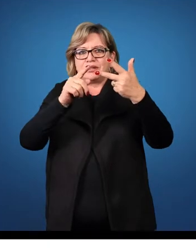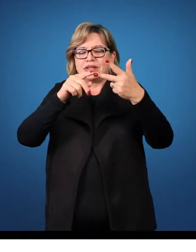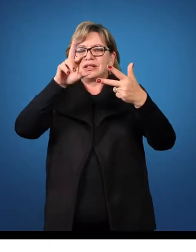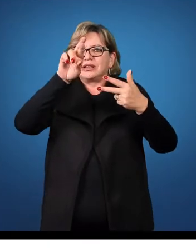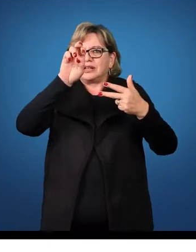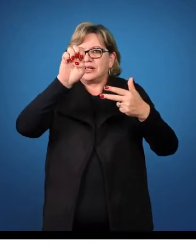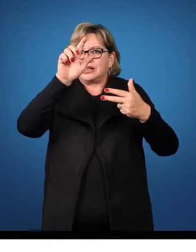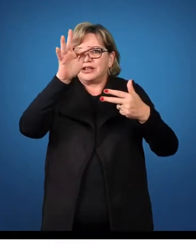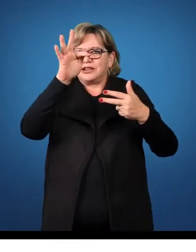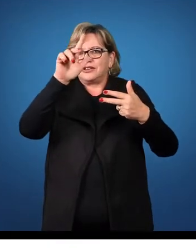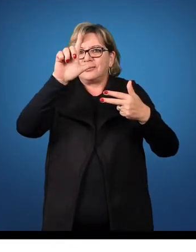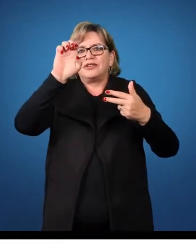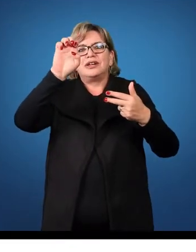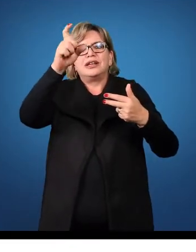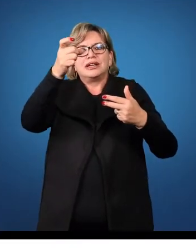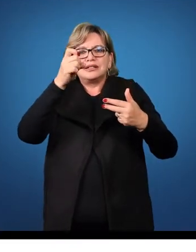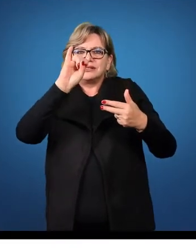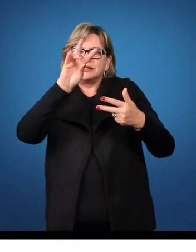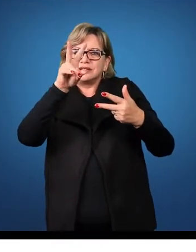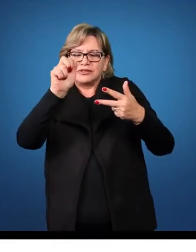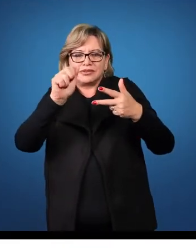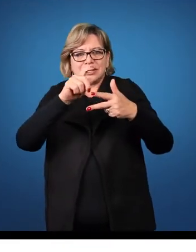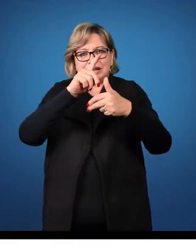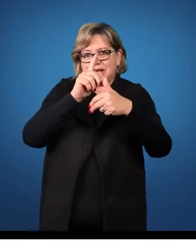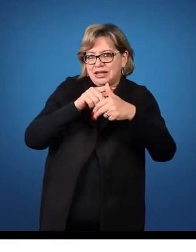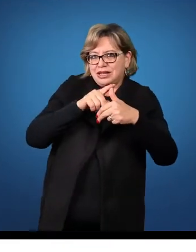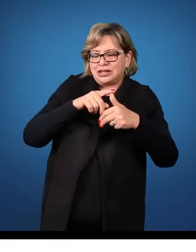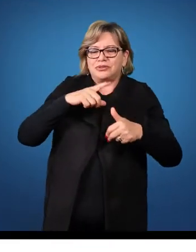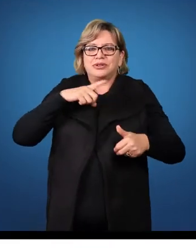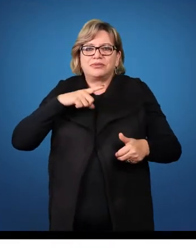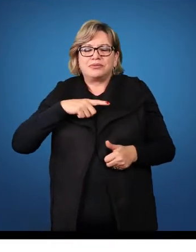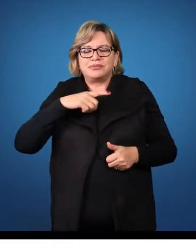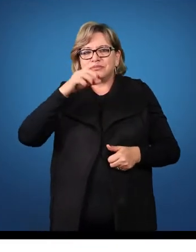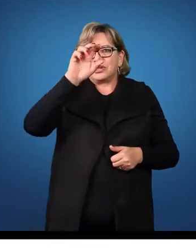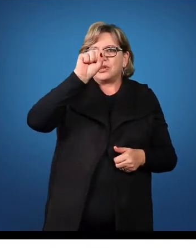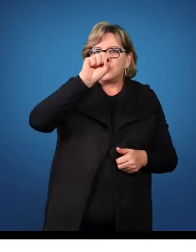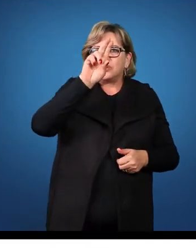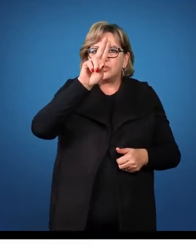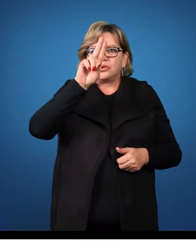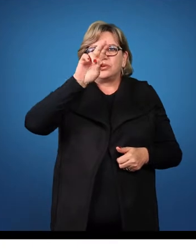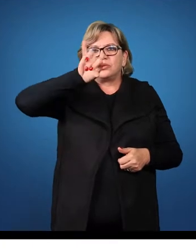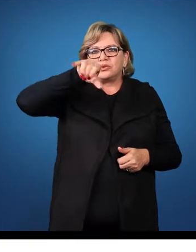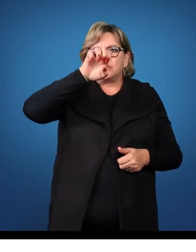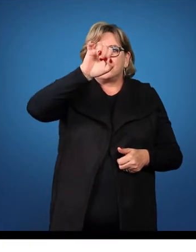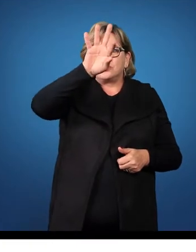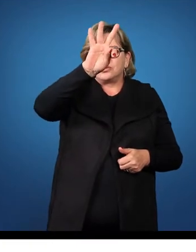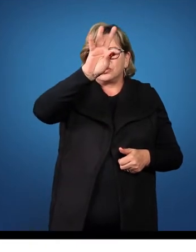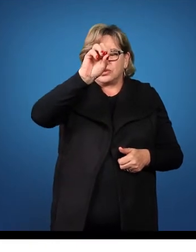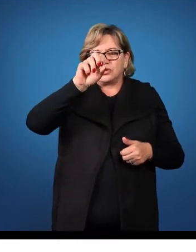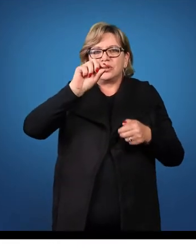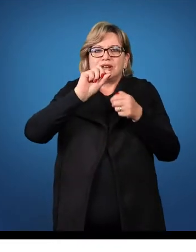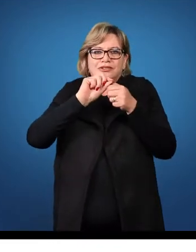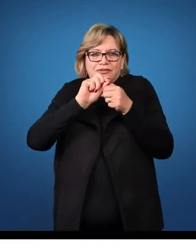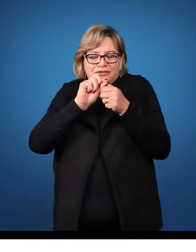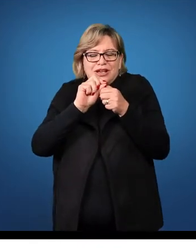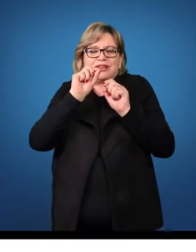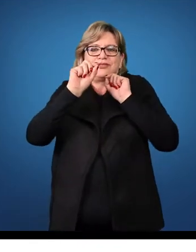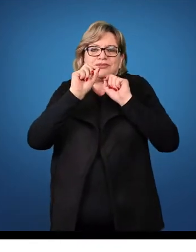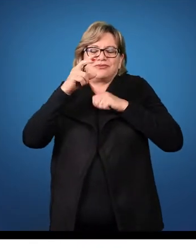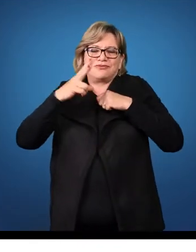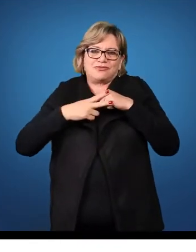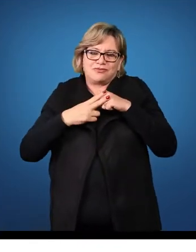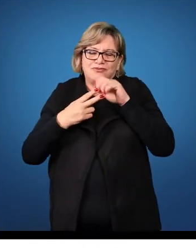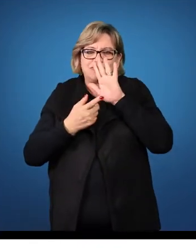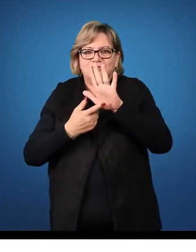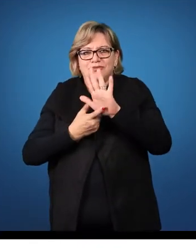reflexiva. A voz ativa é quando o sujeito pratica a ação expressa pelo verbo.